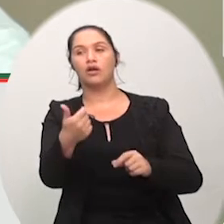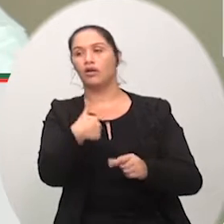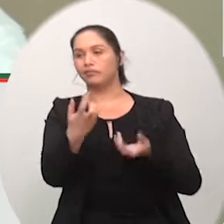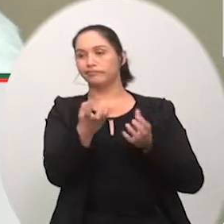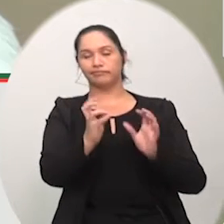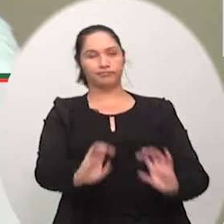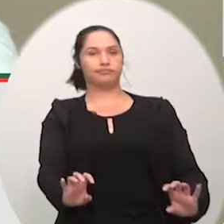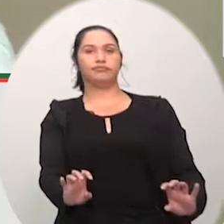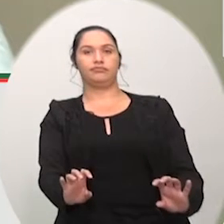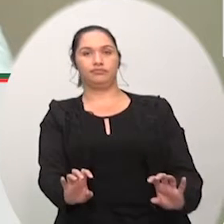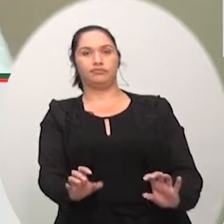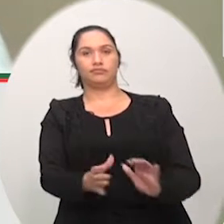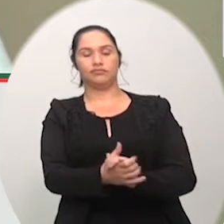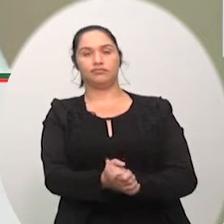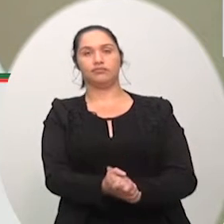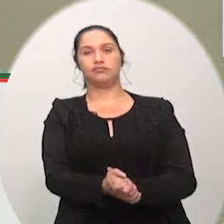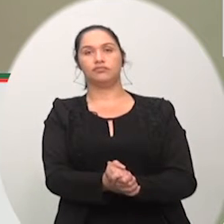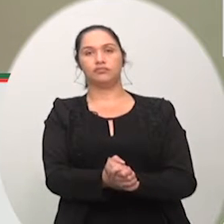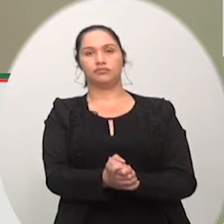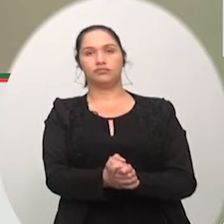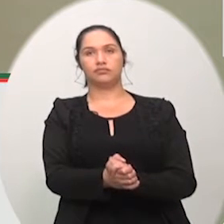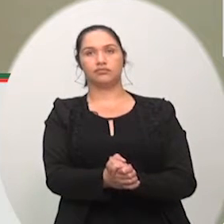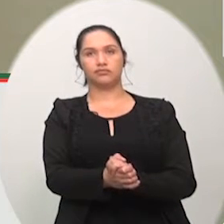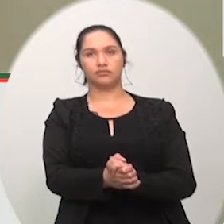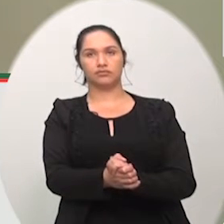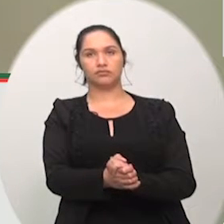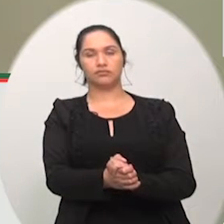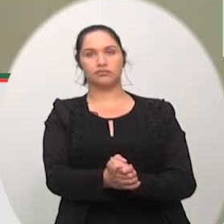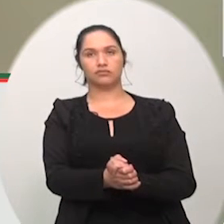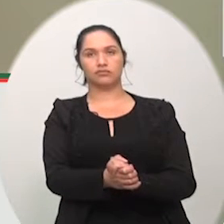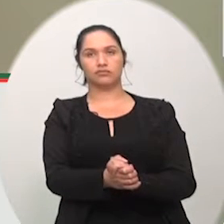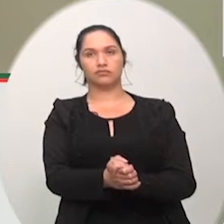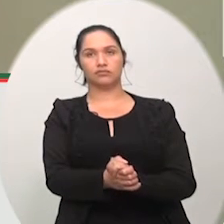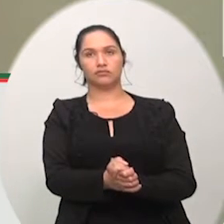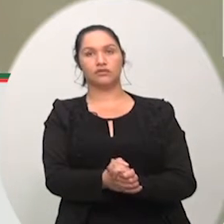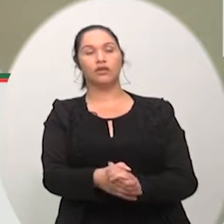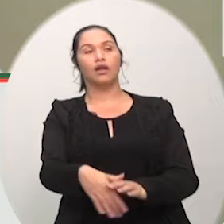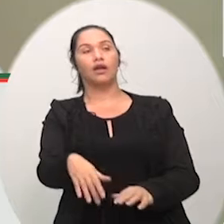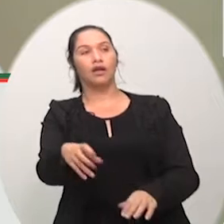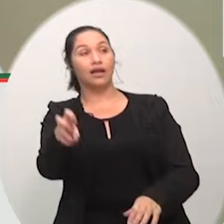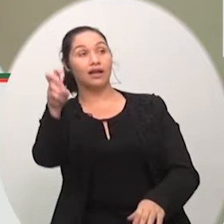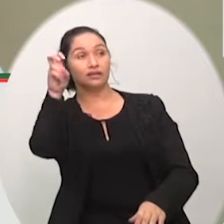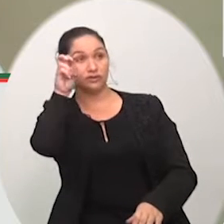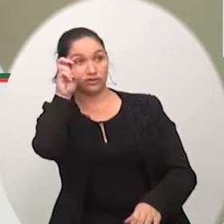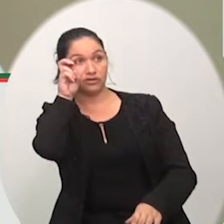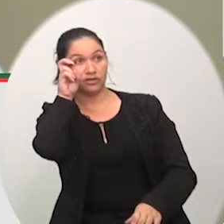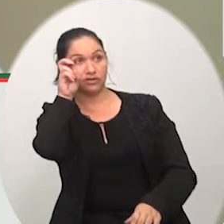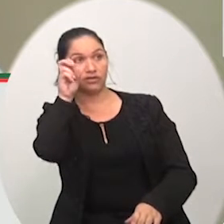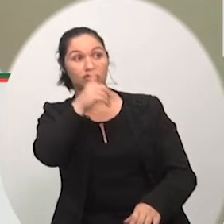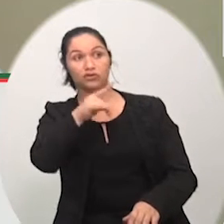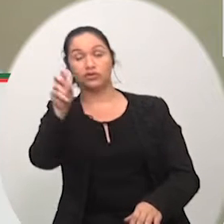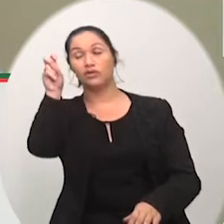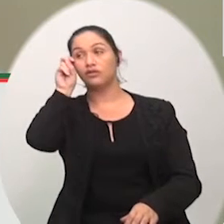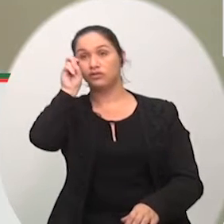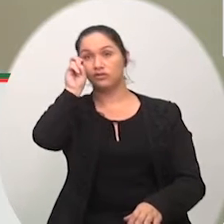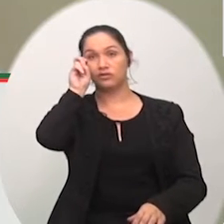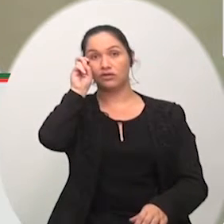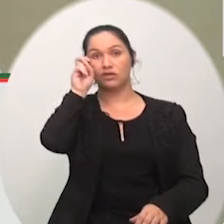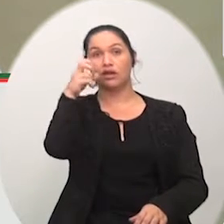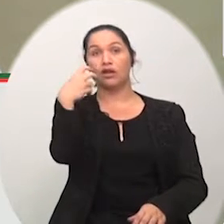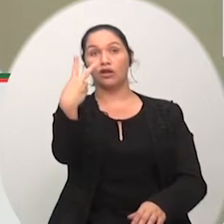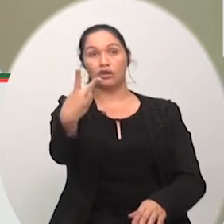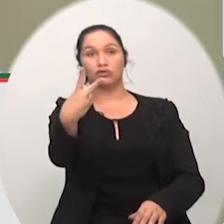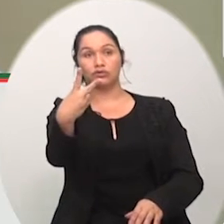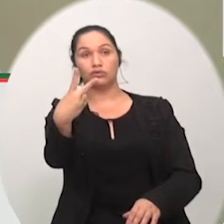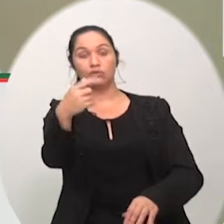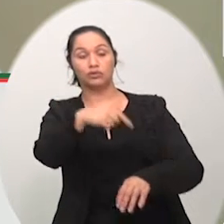preciso hoje para dar sustentação para suas famílias vai ser quinta-feira às 14 horas então estarei lá e